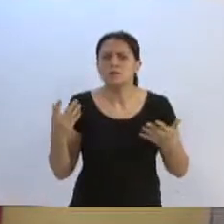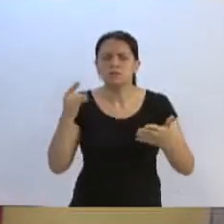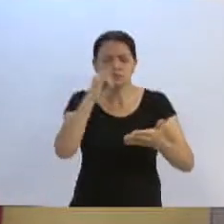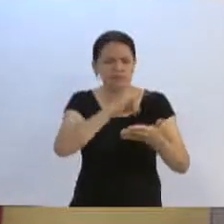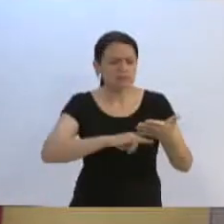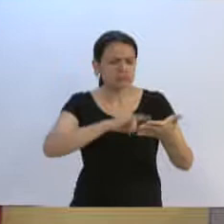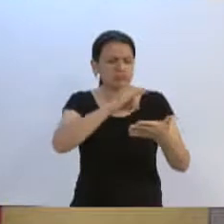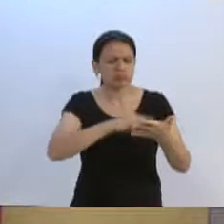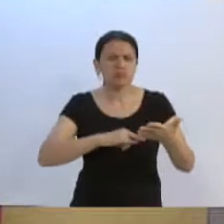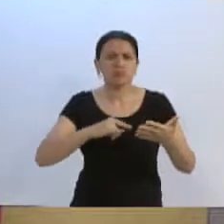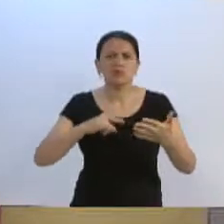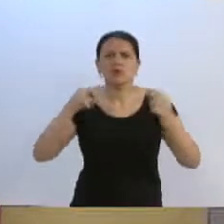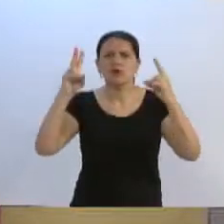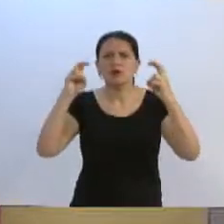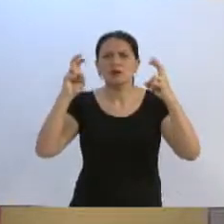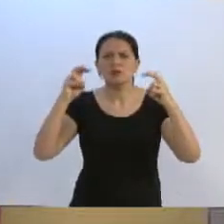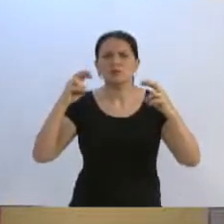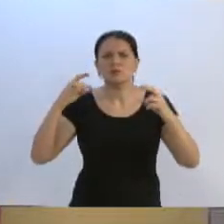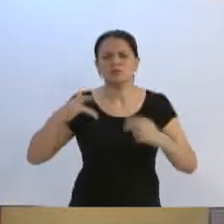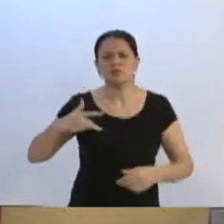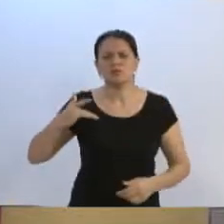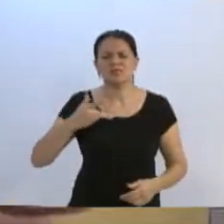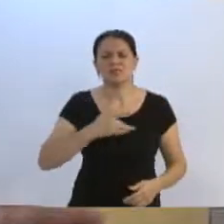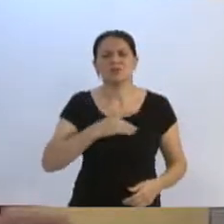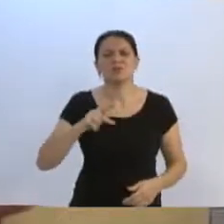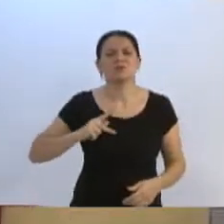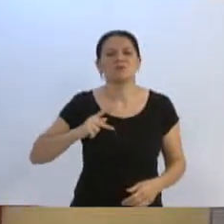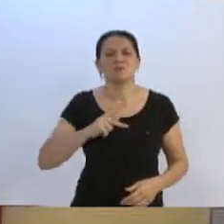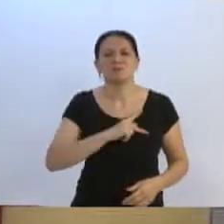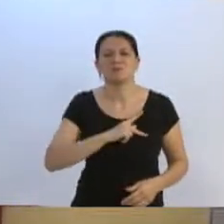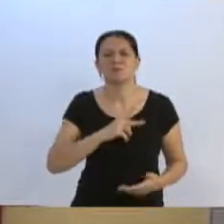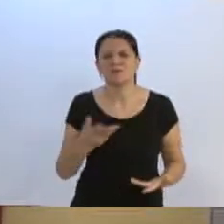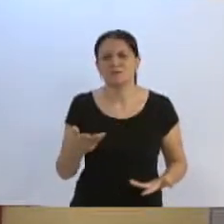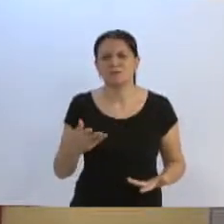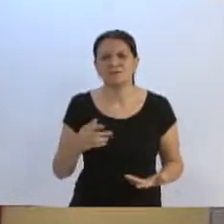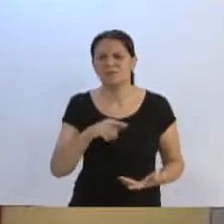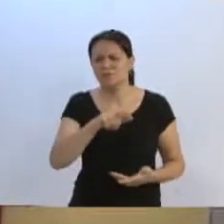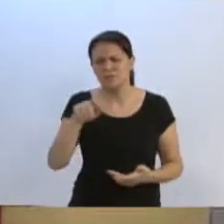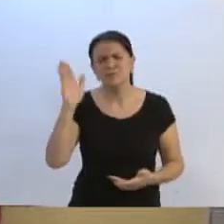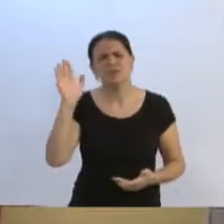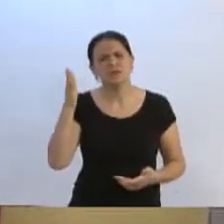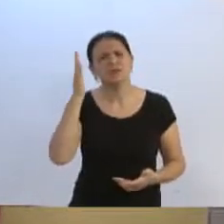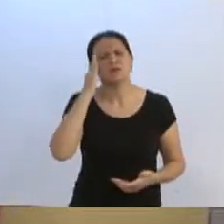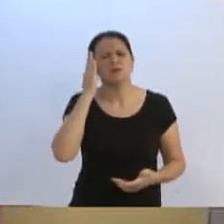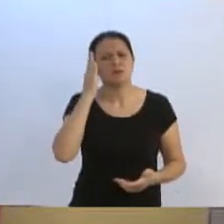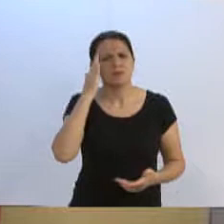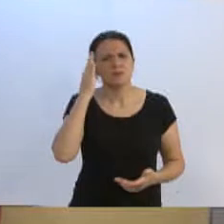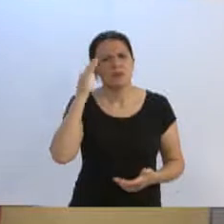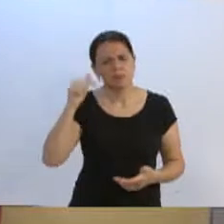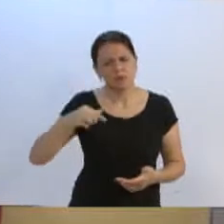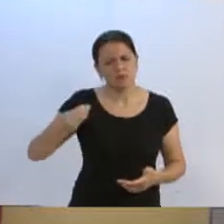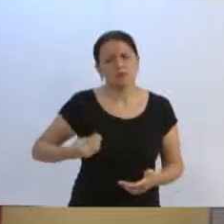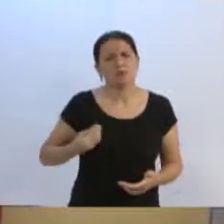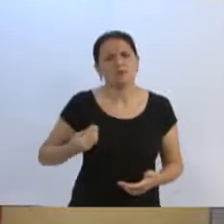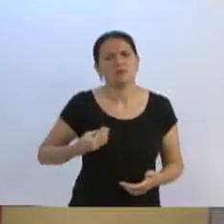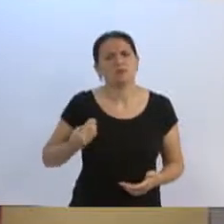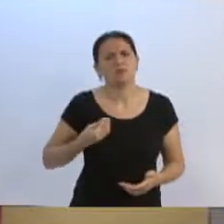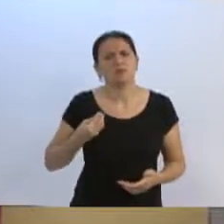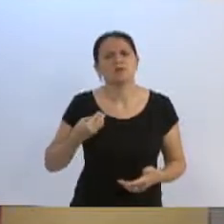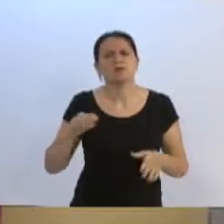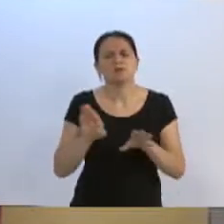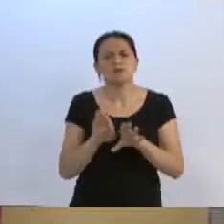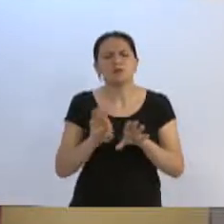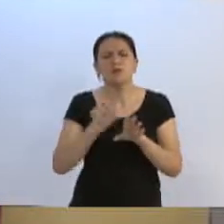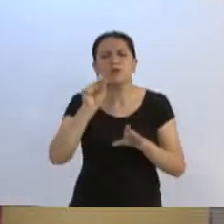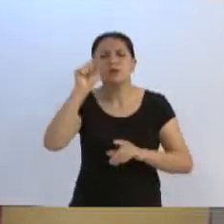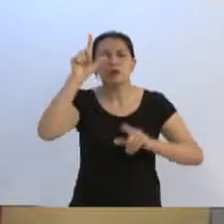relacionados à saúde pública. É de conhecimento de todos os senhores, senhoras e senhores que se encontram aqui presentes, e com certeza das pessoas que vão